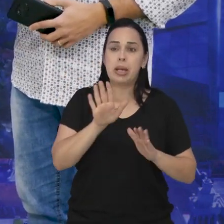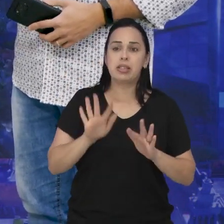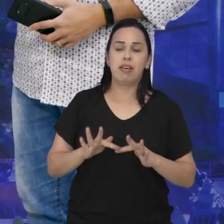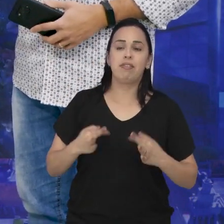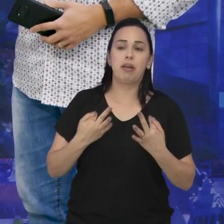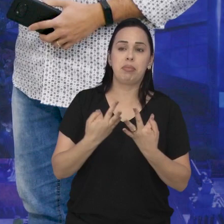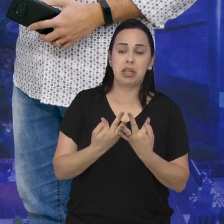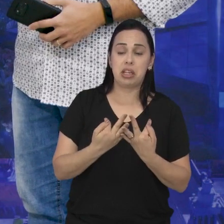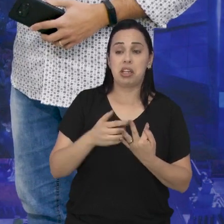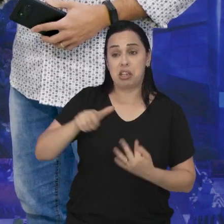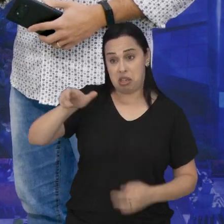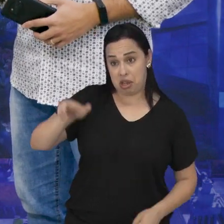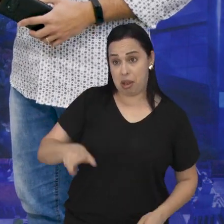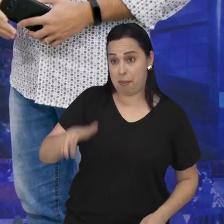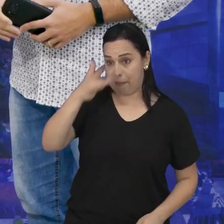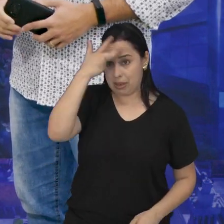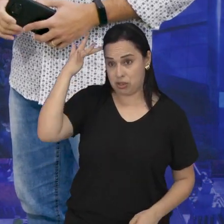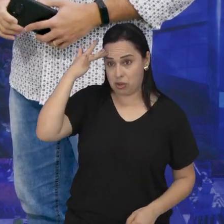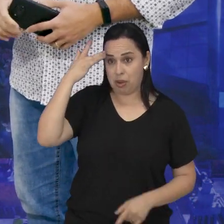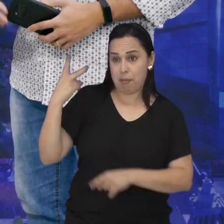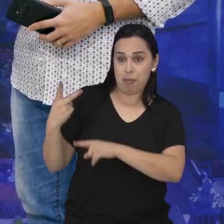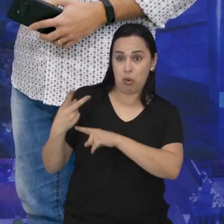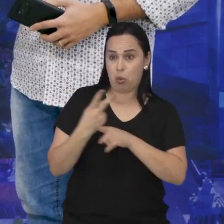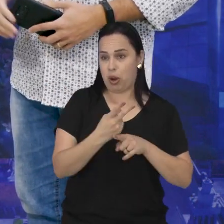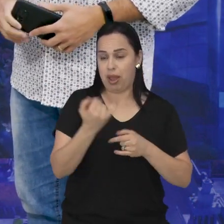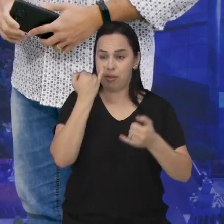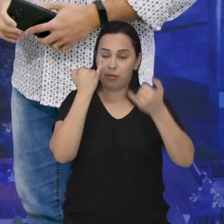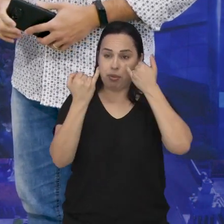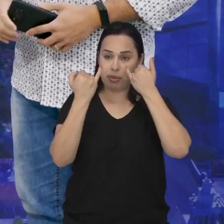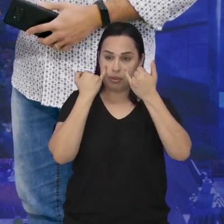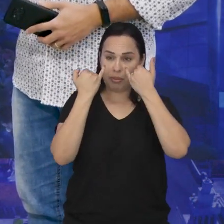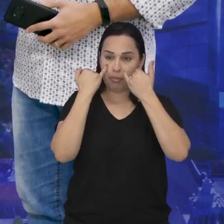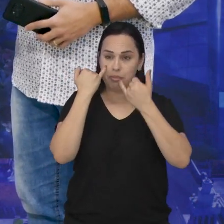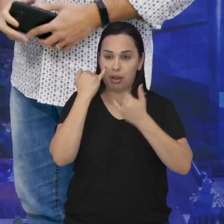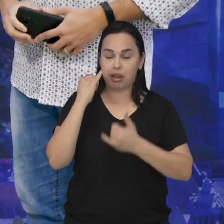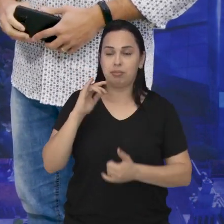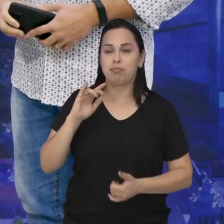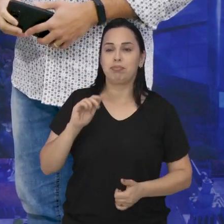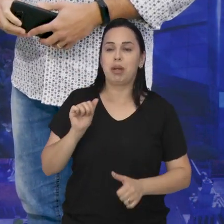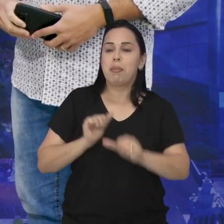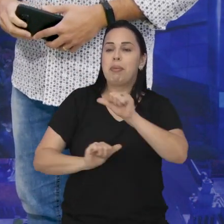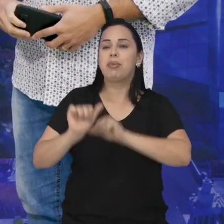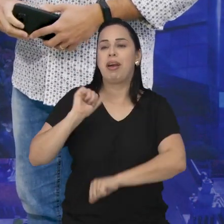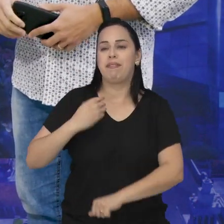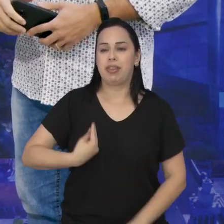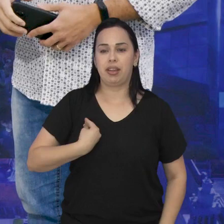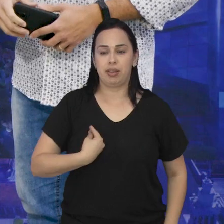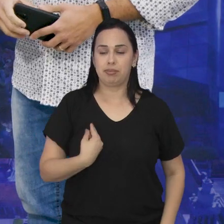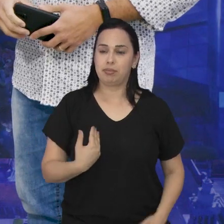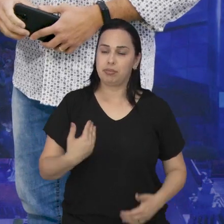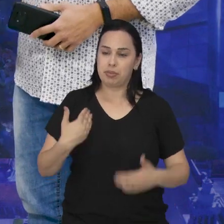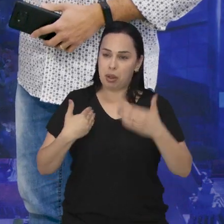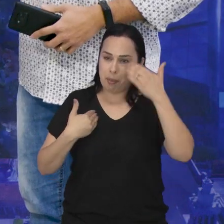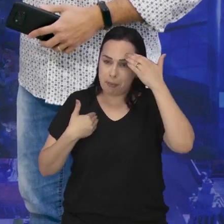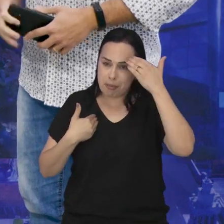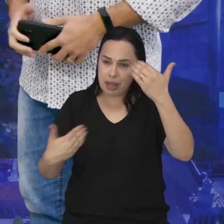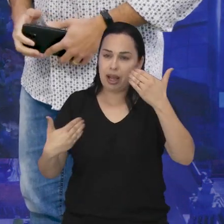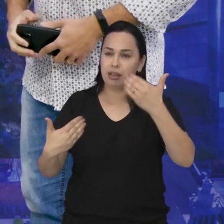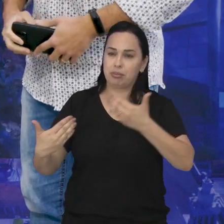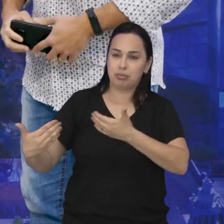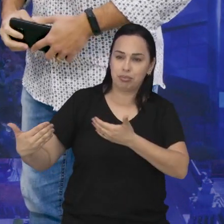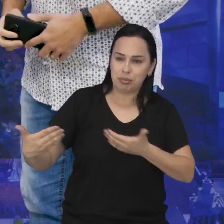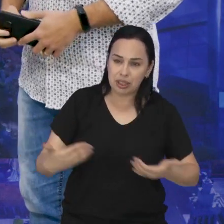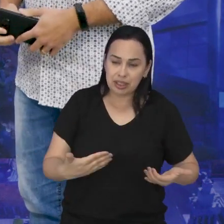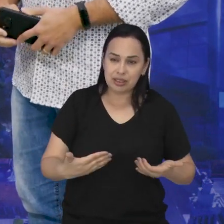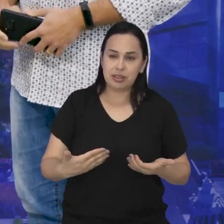mas os familiares e até a própria pessoa é importante que busquem informação para mudar essa realidade. Mas Nelson, muito